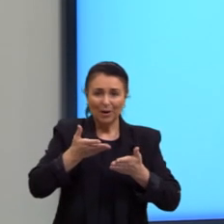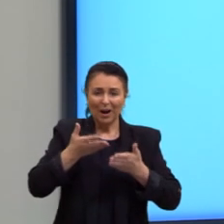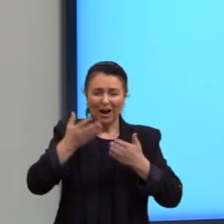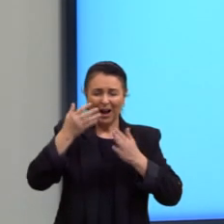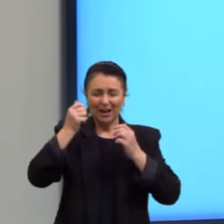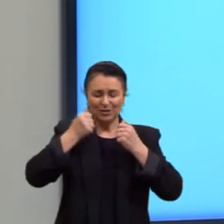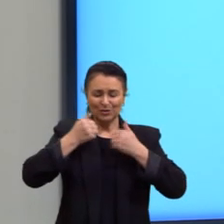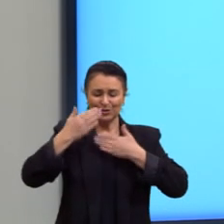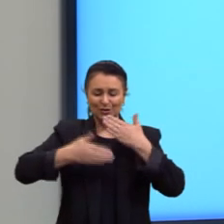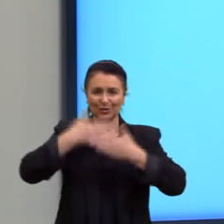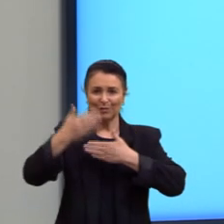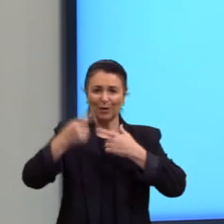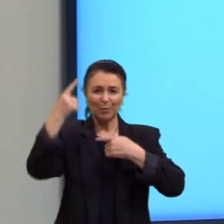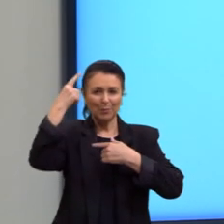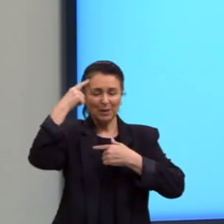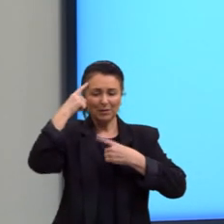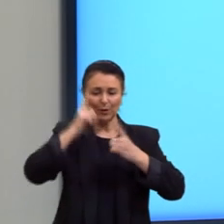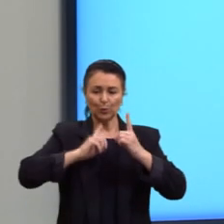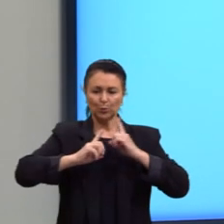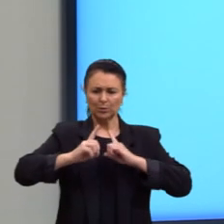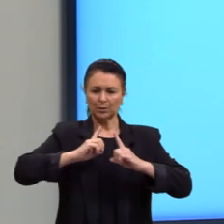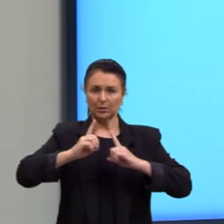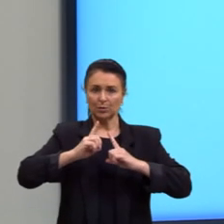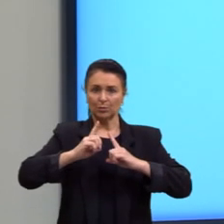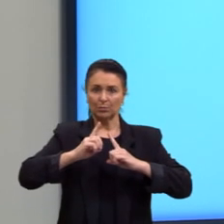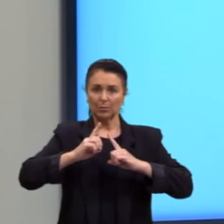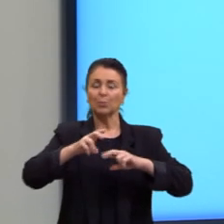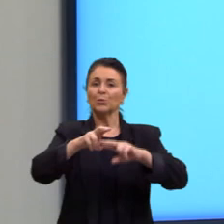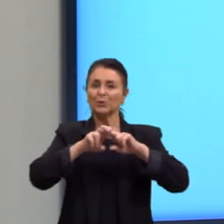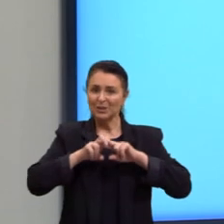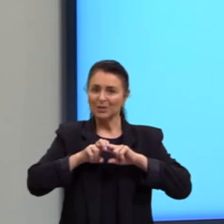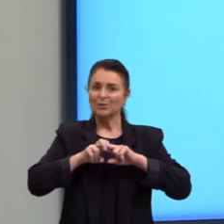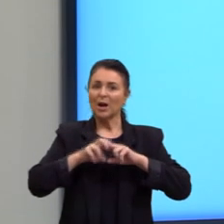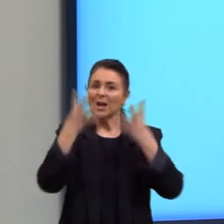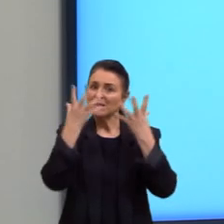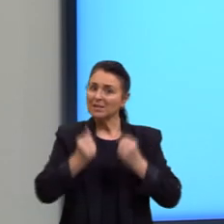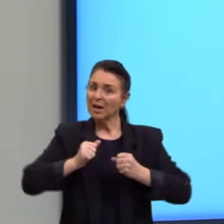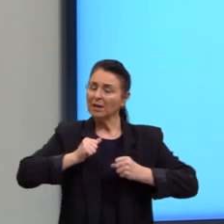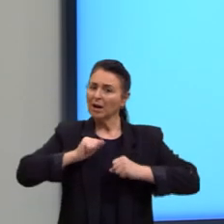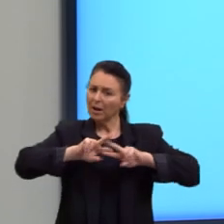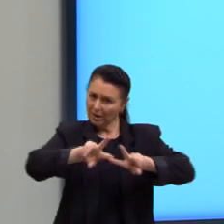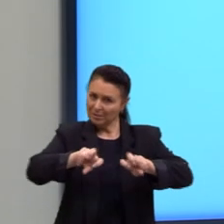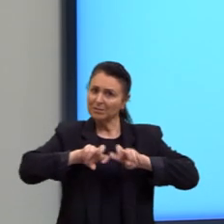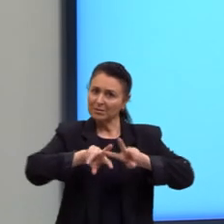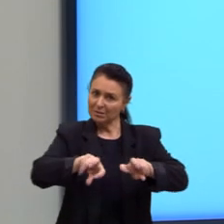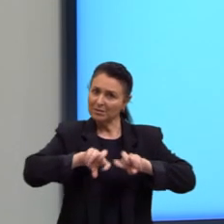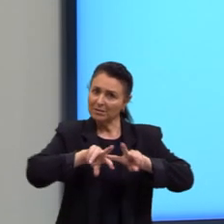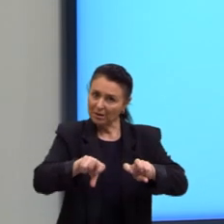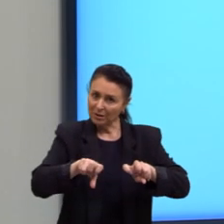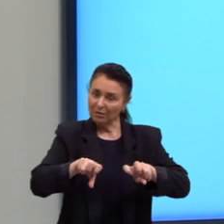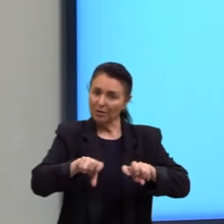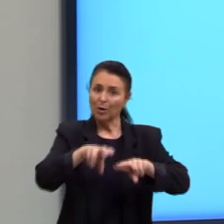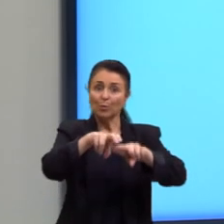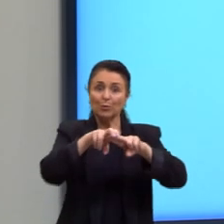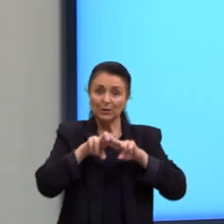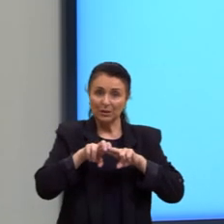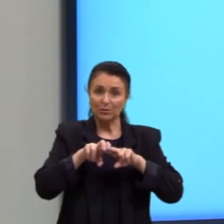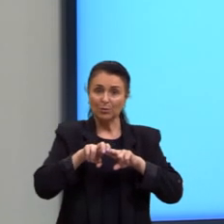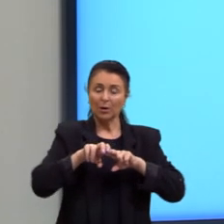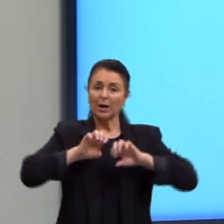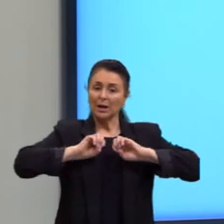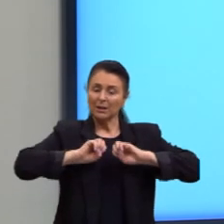e é idealizada para ser explorada. Nota-se, então, que devido a essa disfunção no sistema educacional,